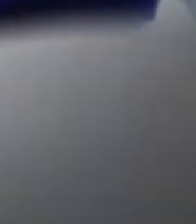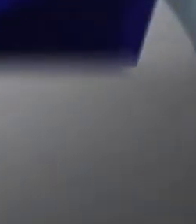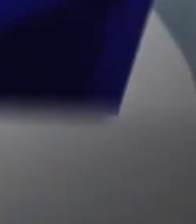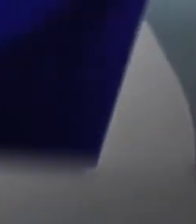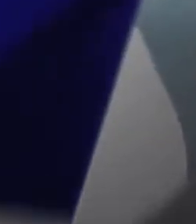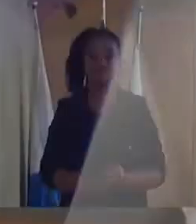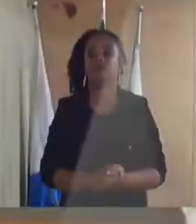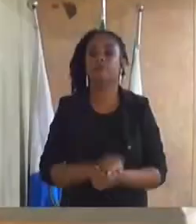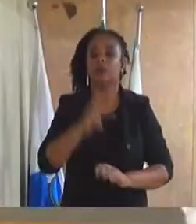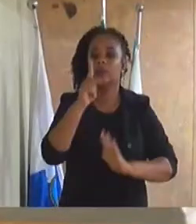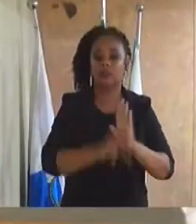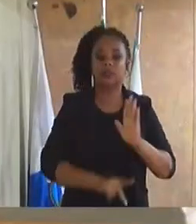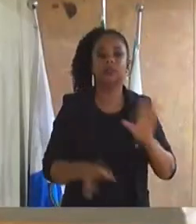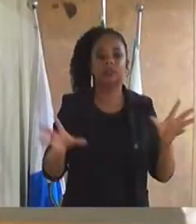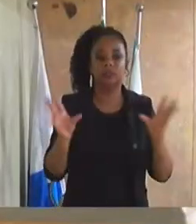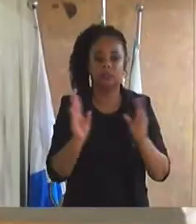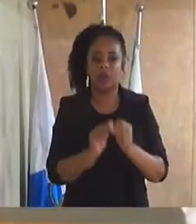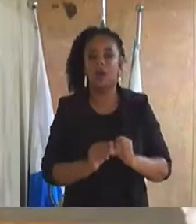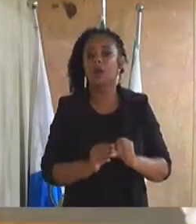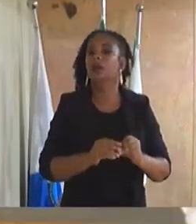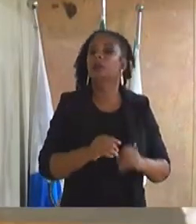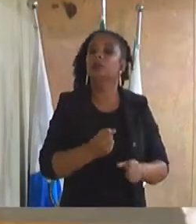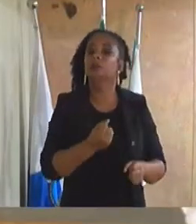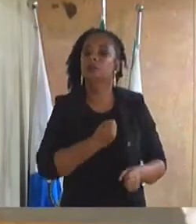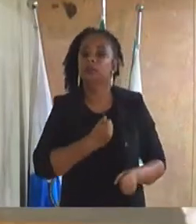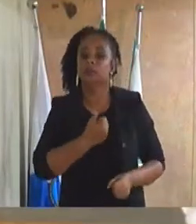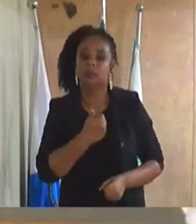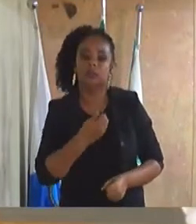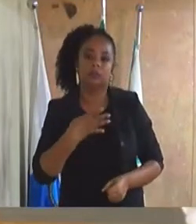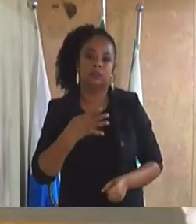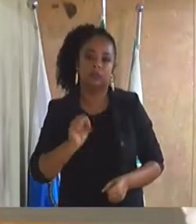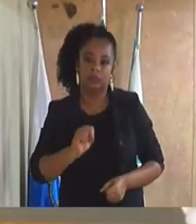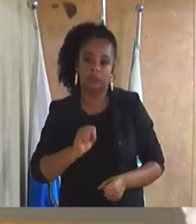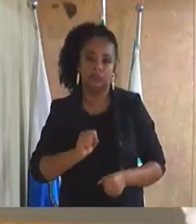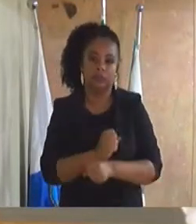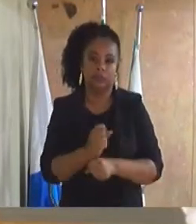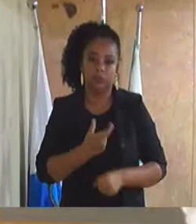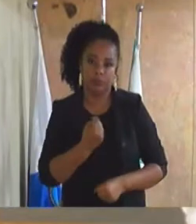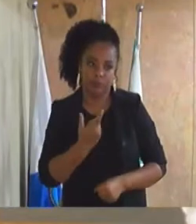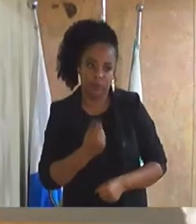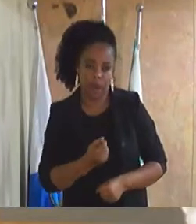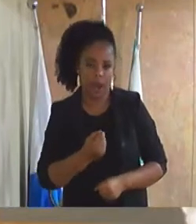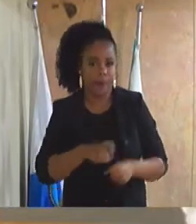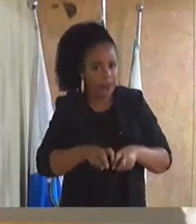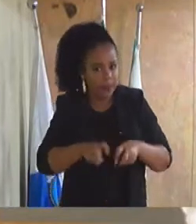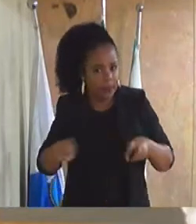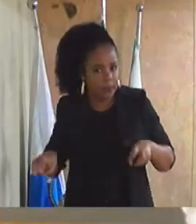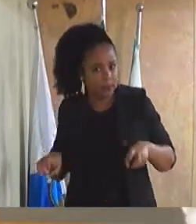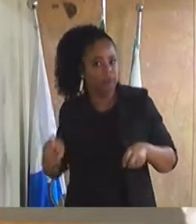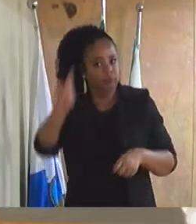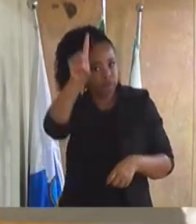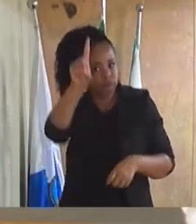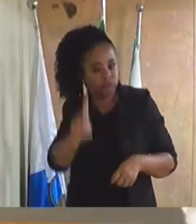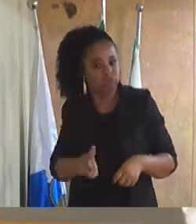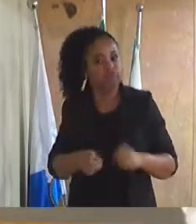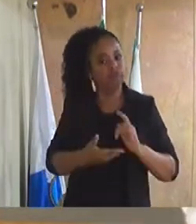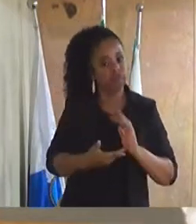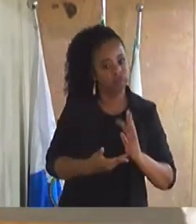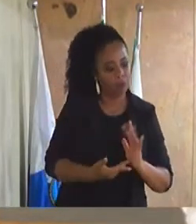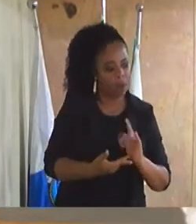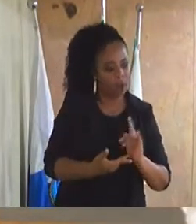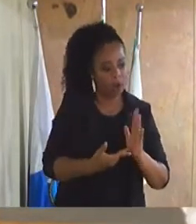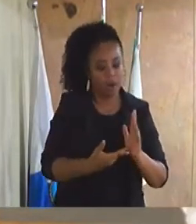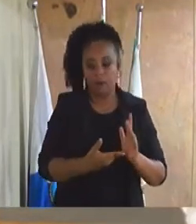Projeto de Resolução nº 148, 2020, da Mesa Diretora da Câmara Municipal de Duque de Caxias, revogando a